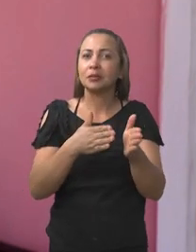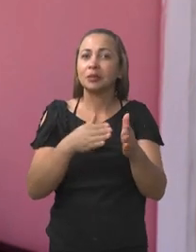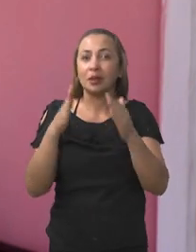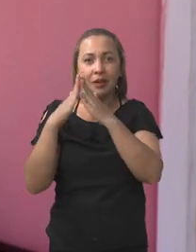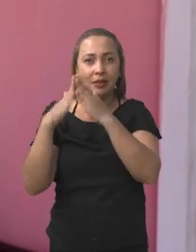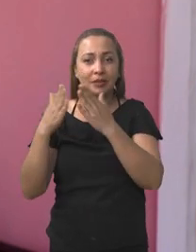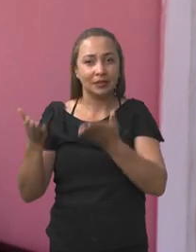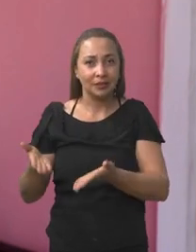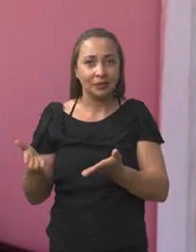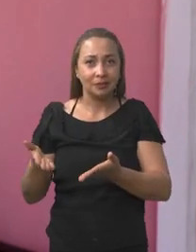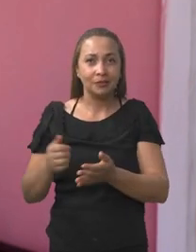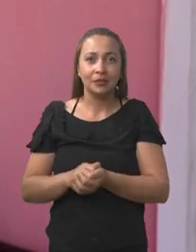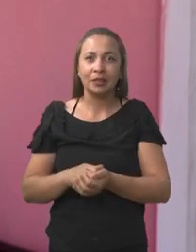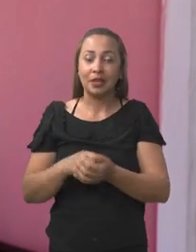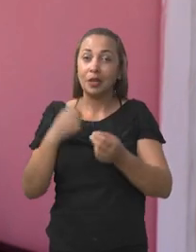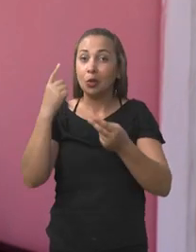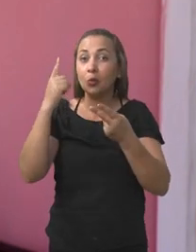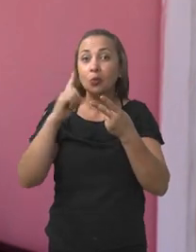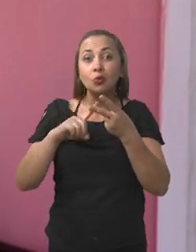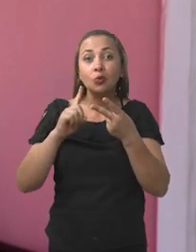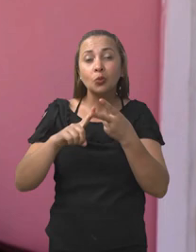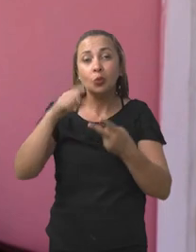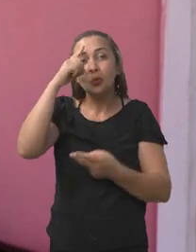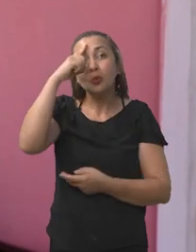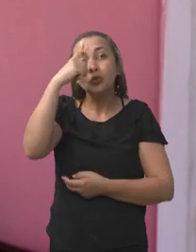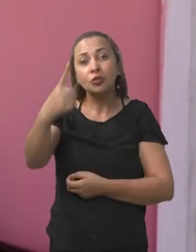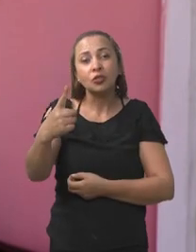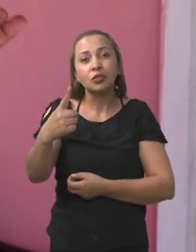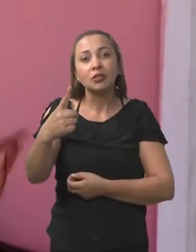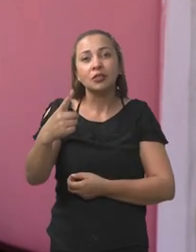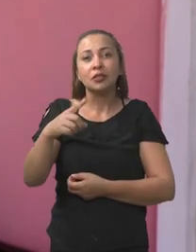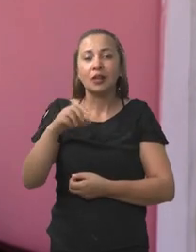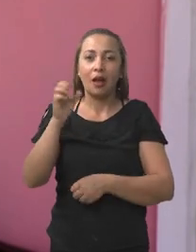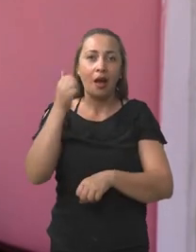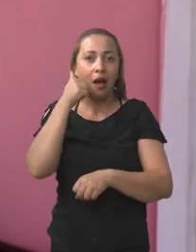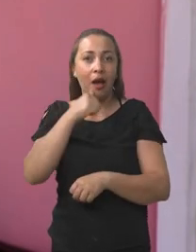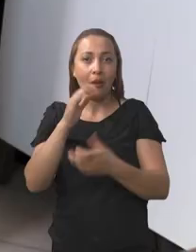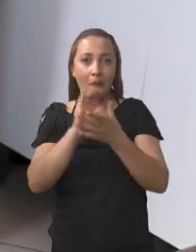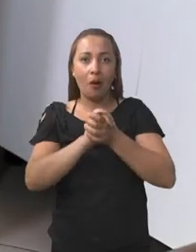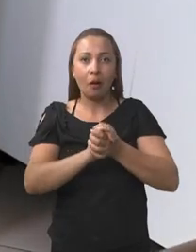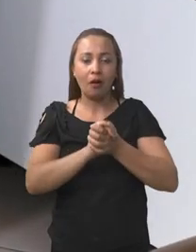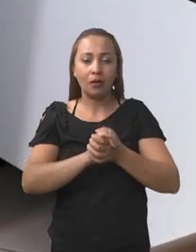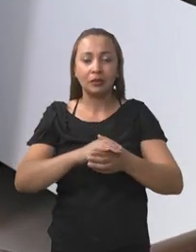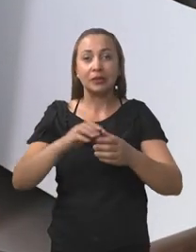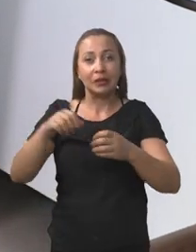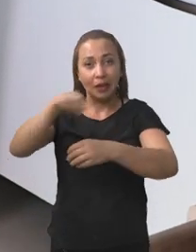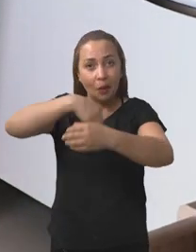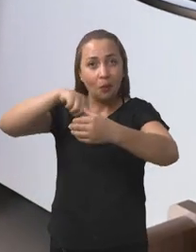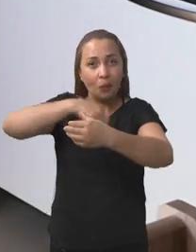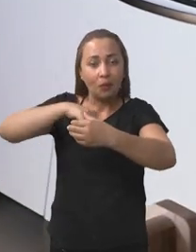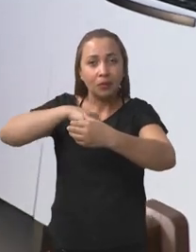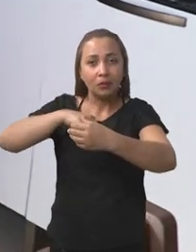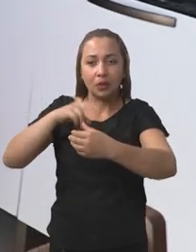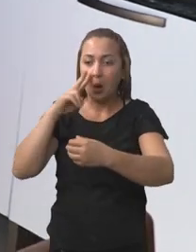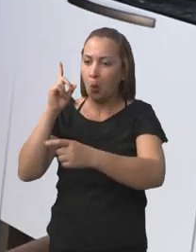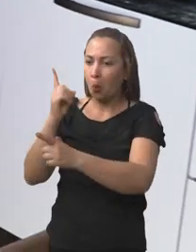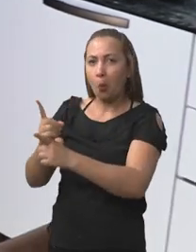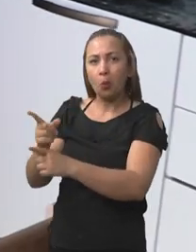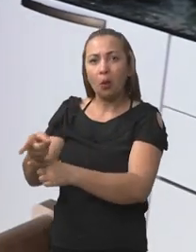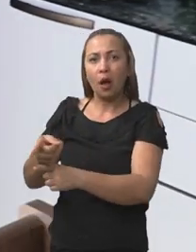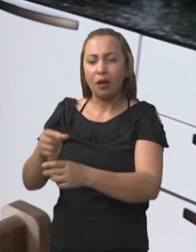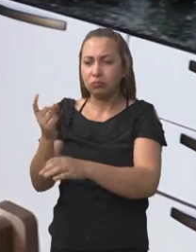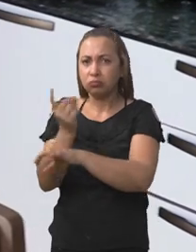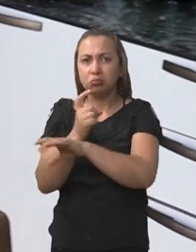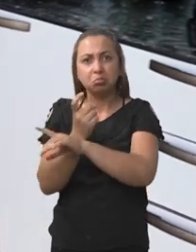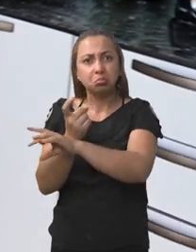aqui. E no segundo dia, a minha esposa na cozinha, ela já achou um animal desse,